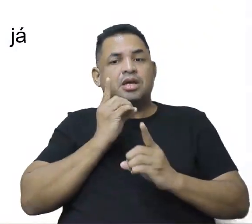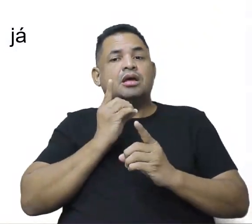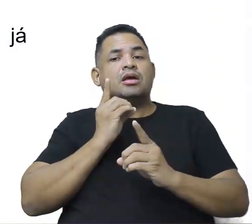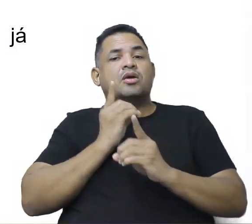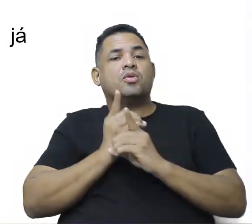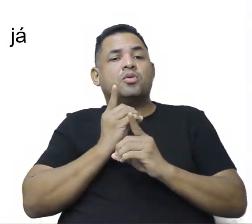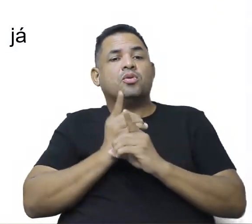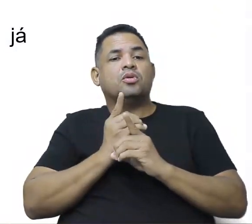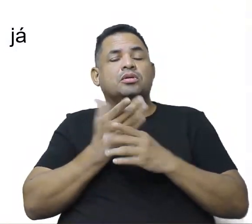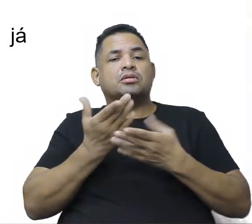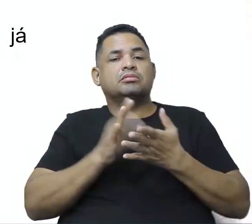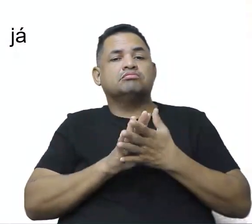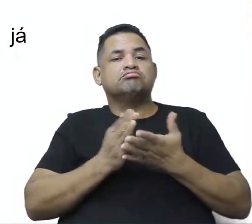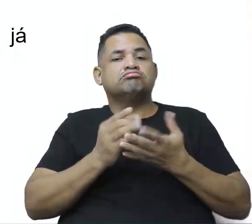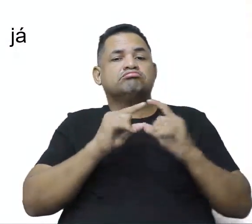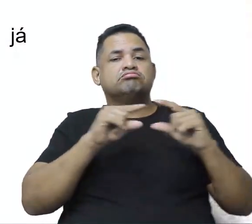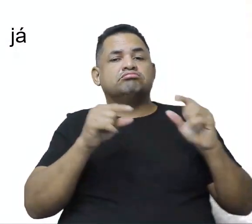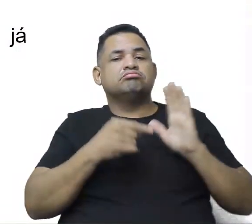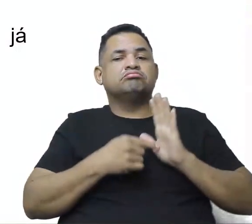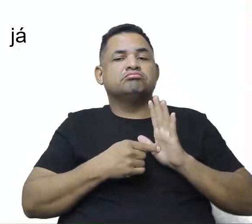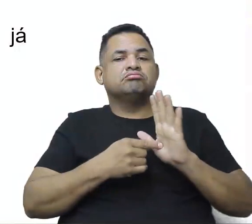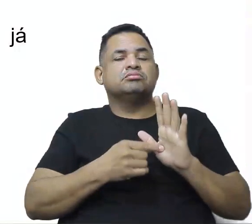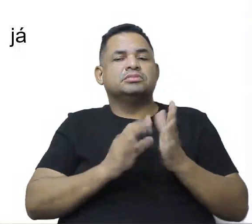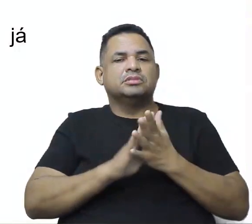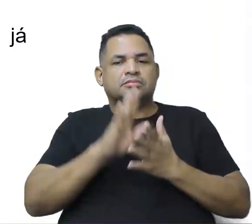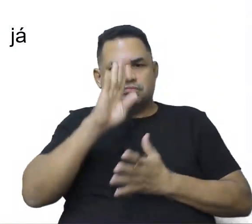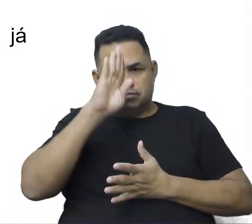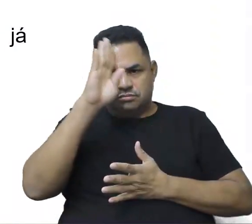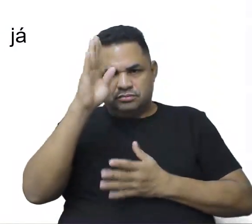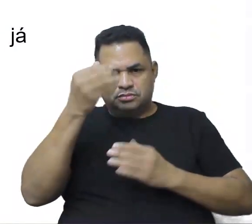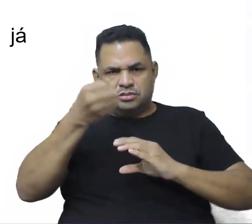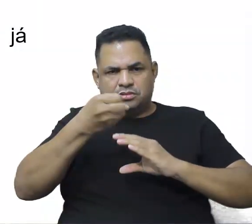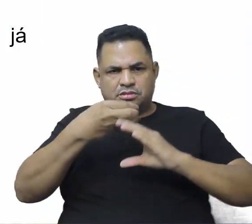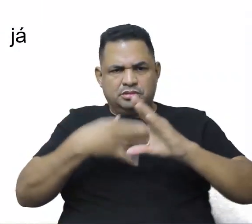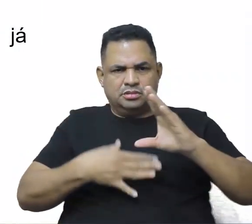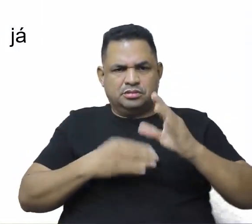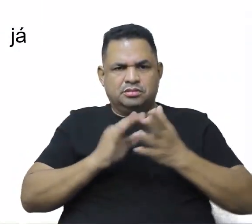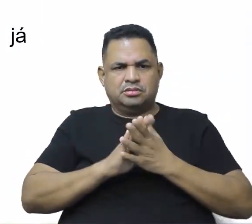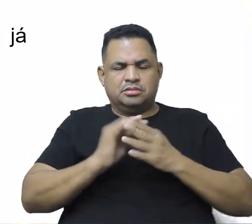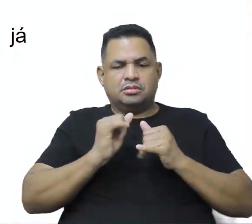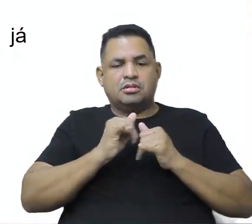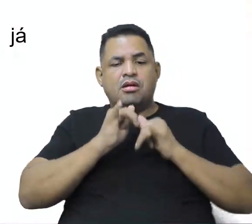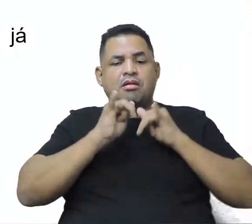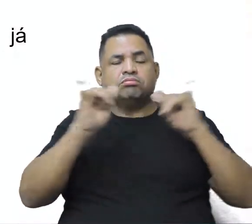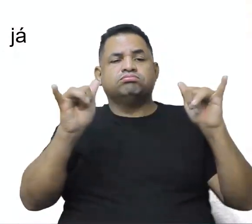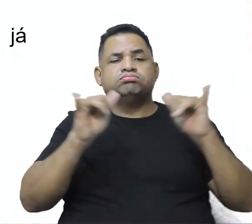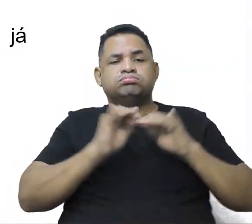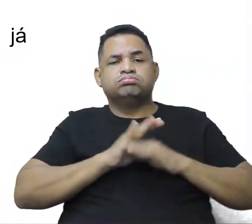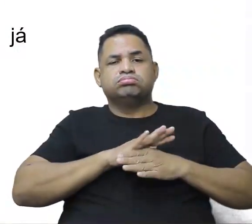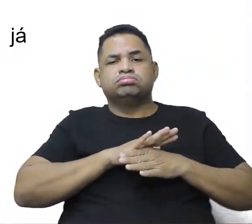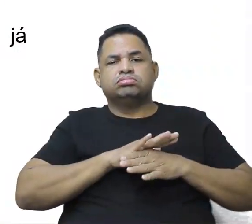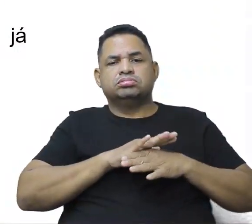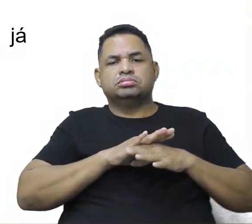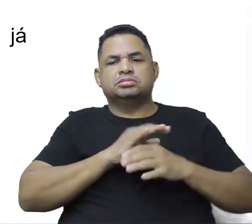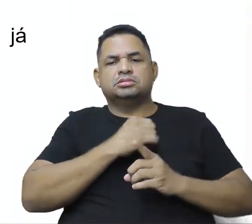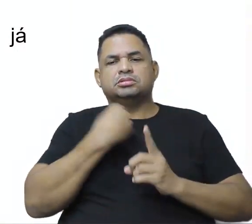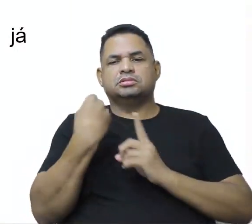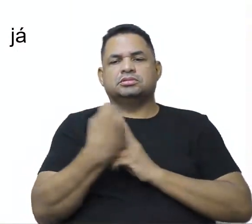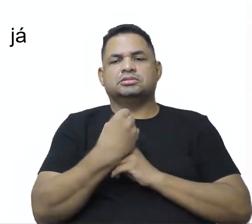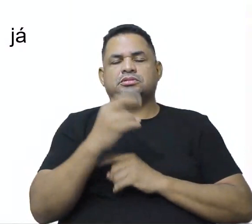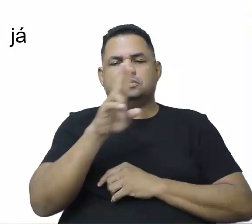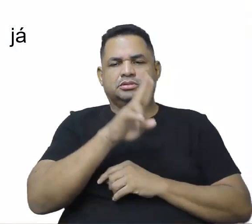identifique aquela que expressa a principal função das propagandas em uma sociedade de